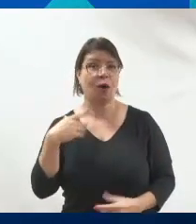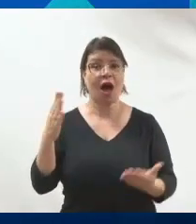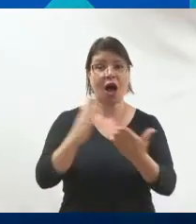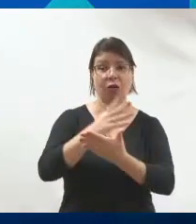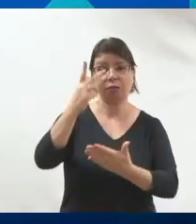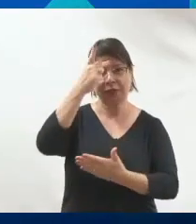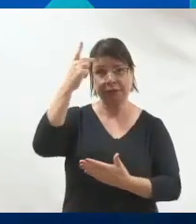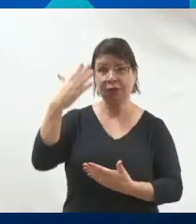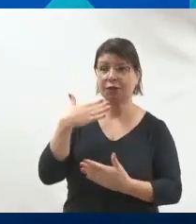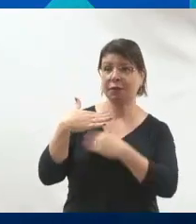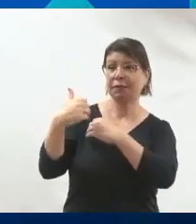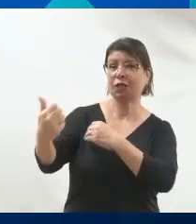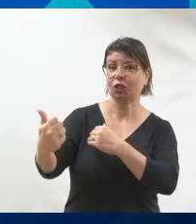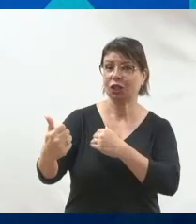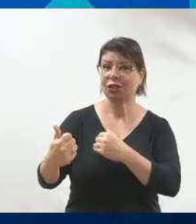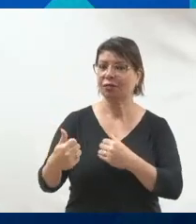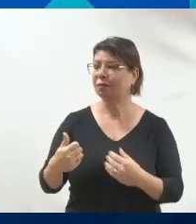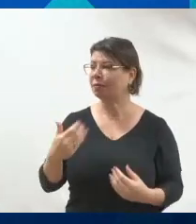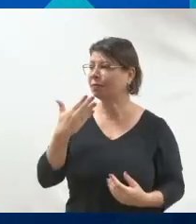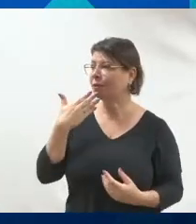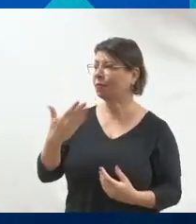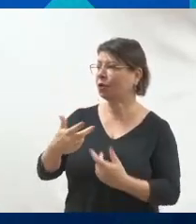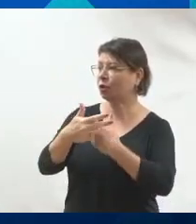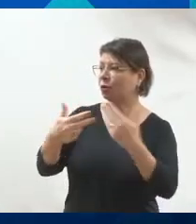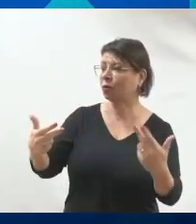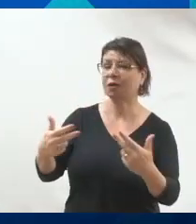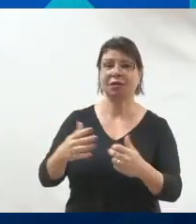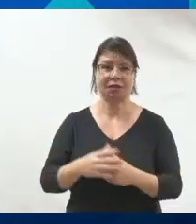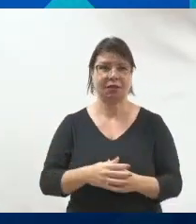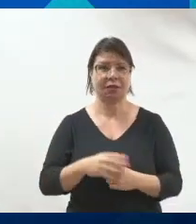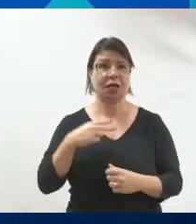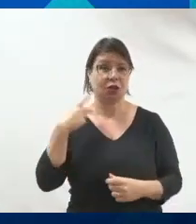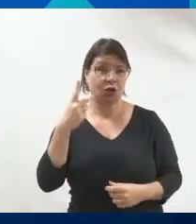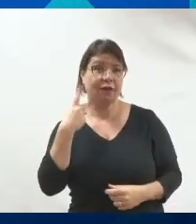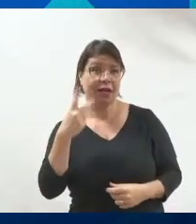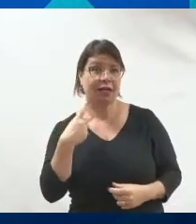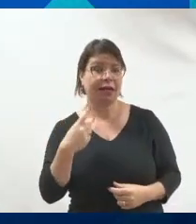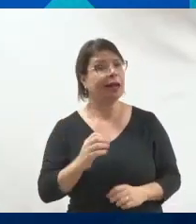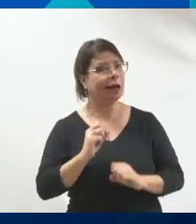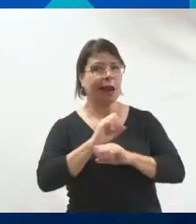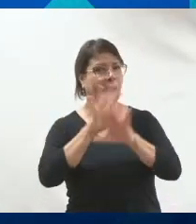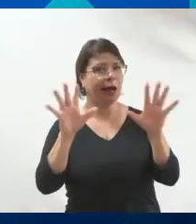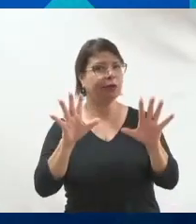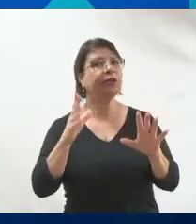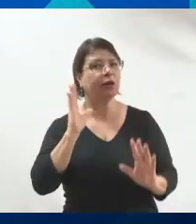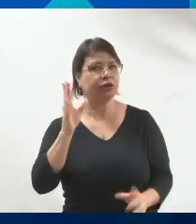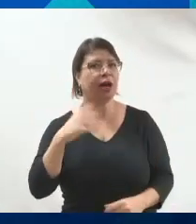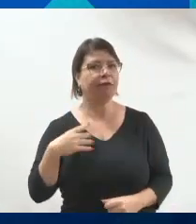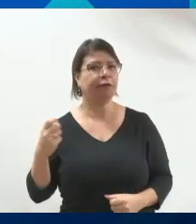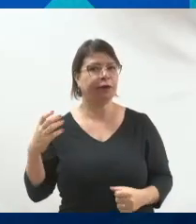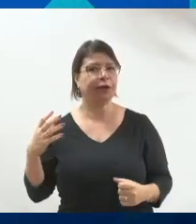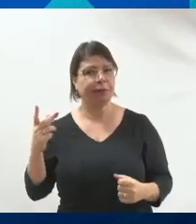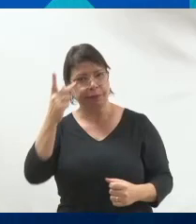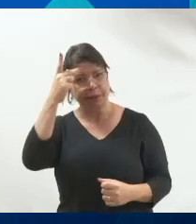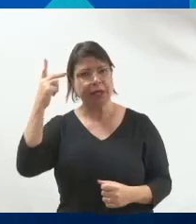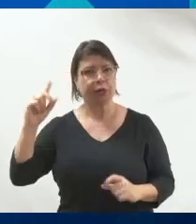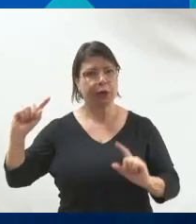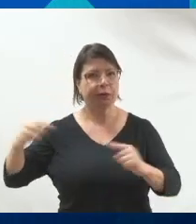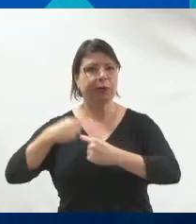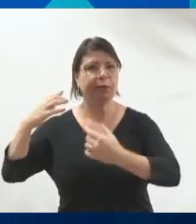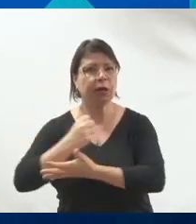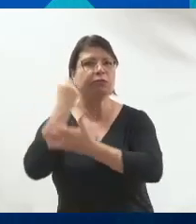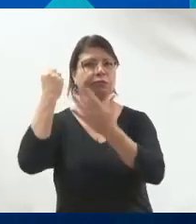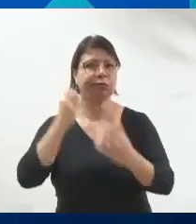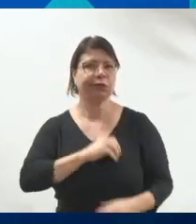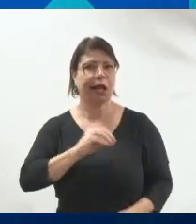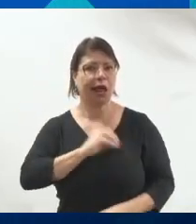aqui. Tô Caio, se você me arrumar um caminho de brito eu vou te apoiar esse ano. Eu sou vereador e é óbvio que eu já fui atacado por votar contra o aumento do meu